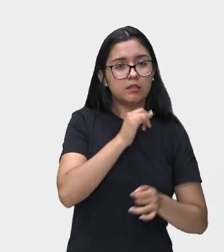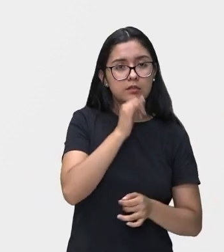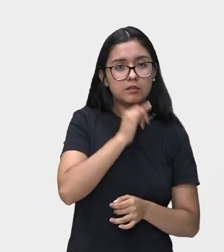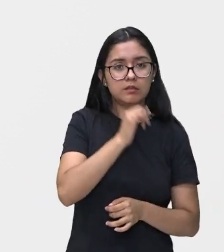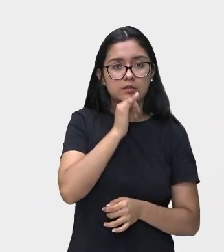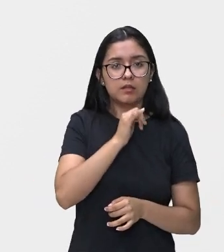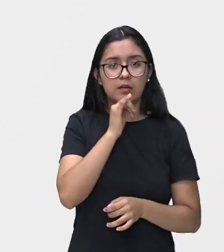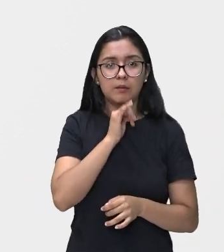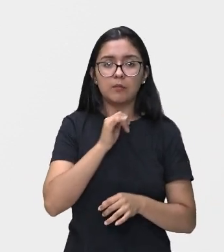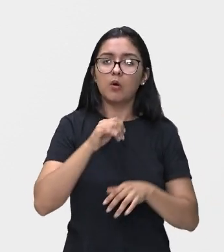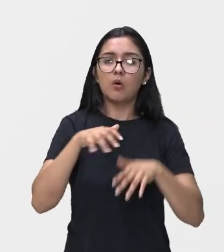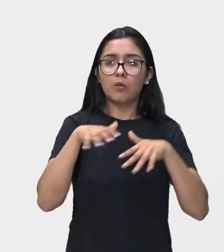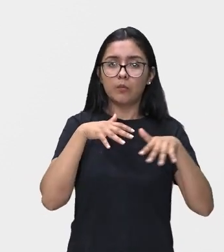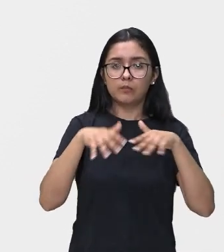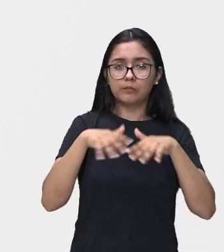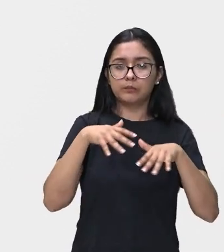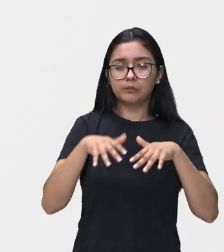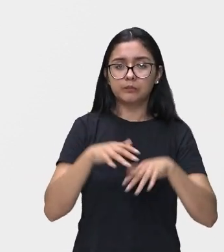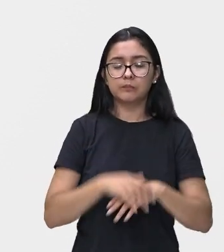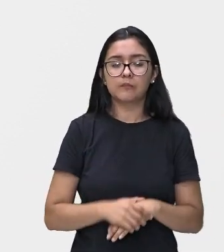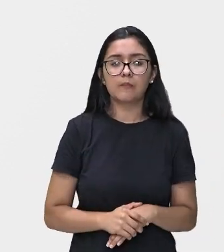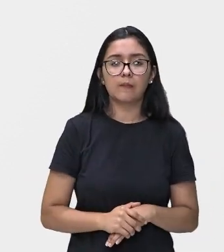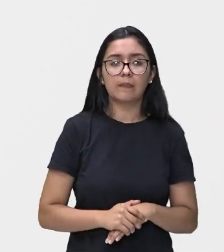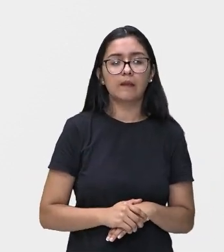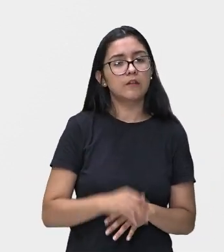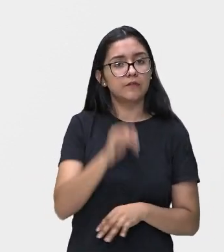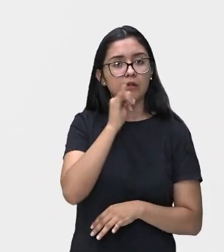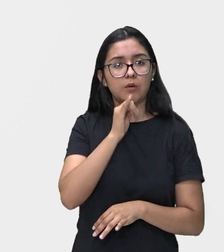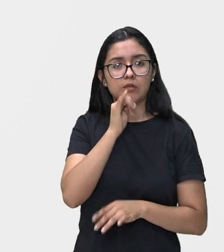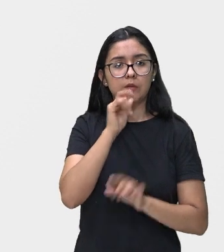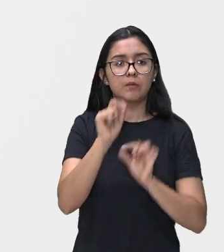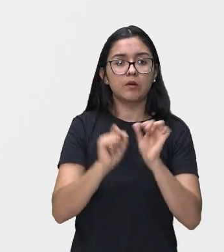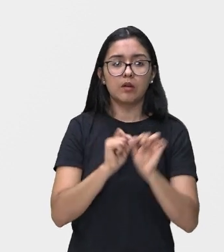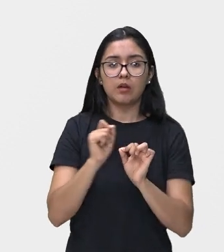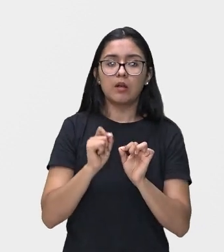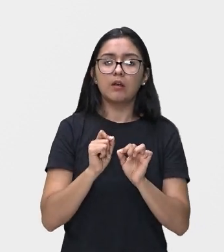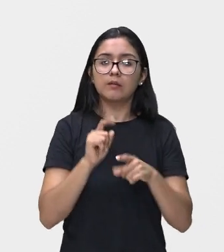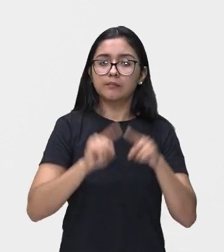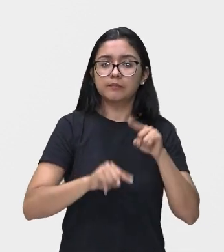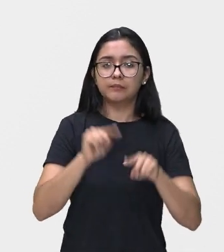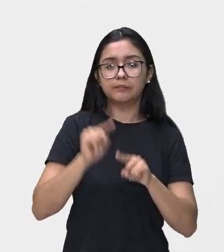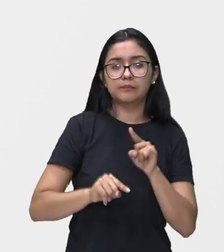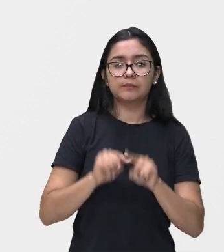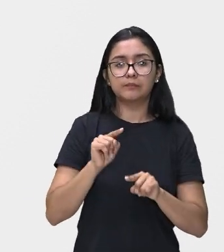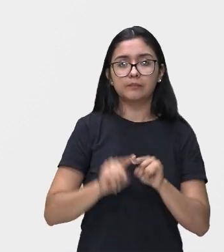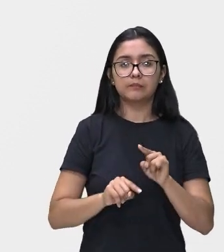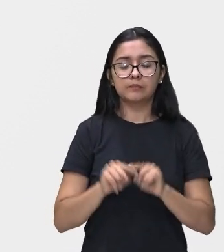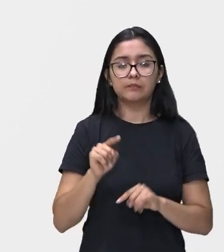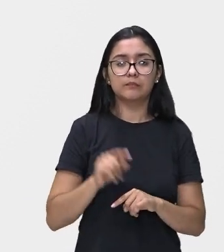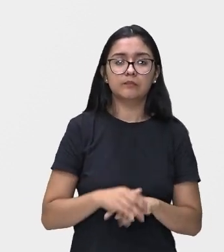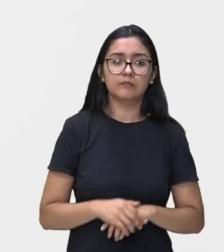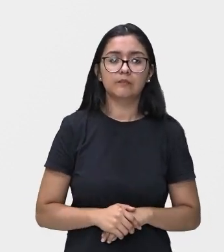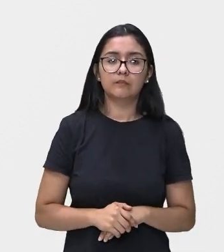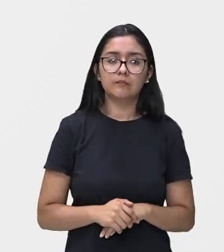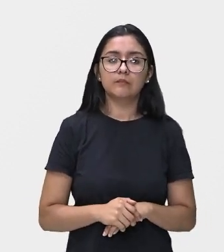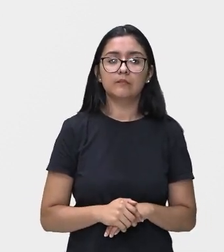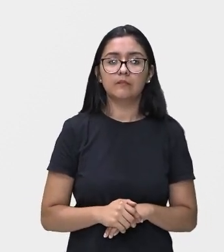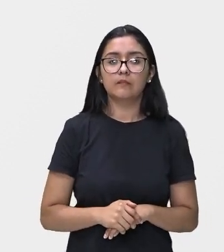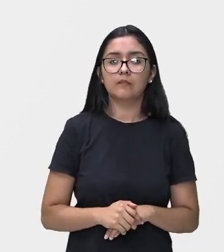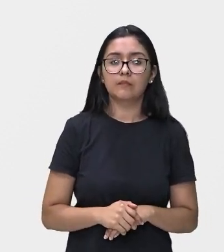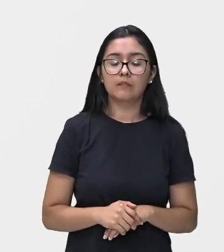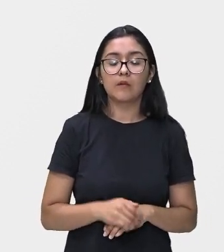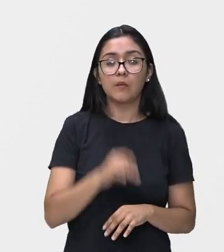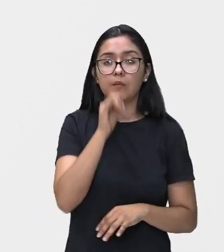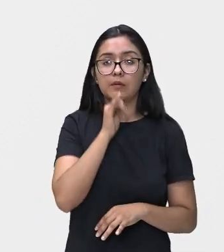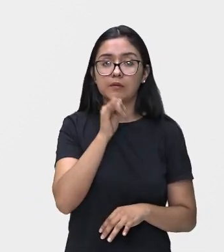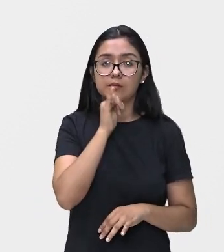tocadas pelo músico. E a gente vai dar um exemplo de um instrumento musical cordofone, ou